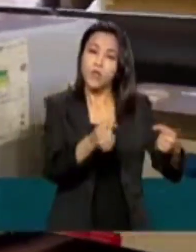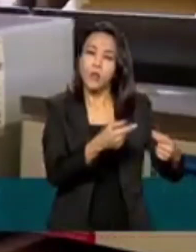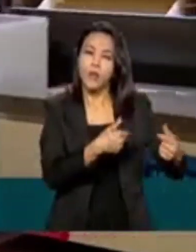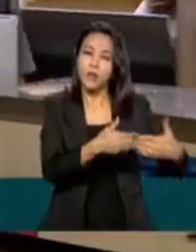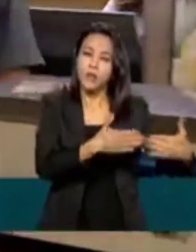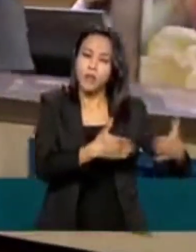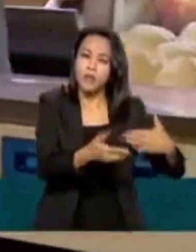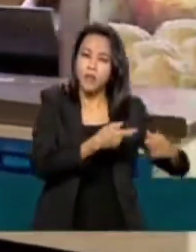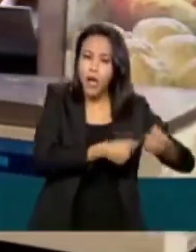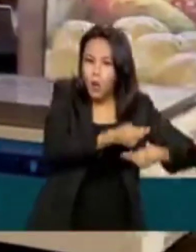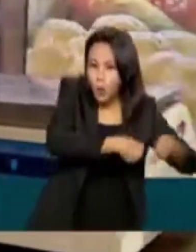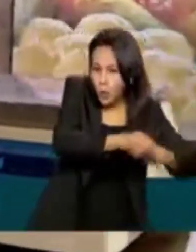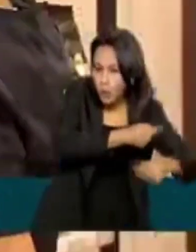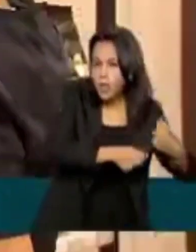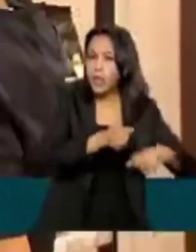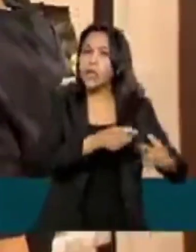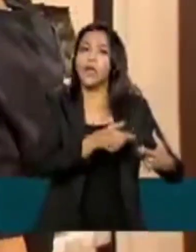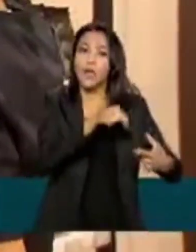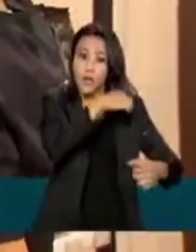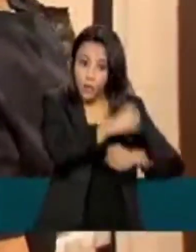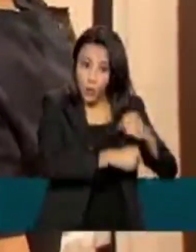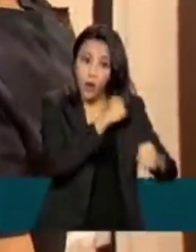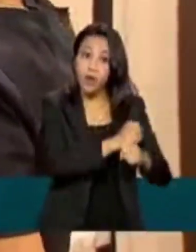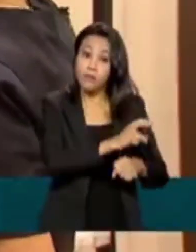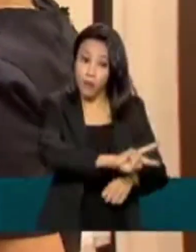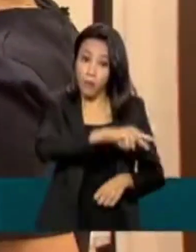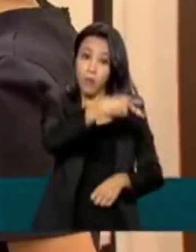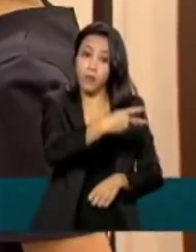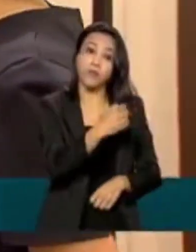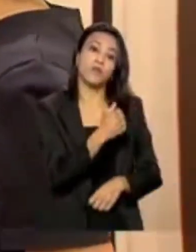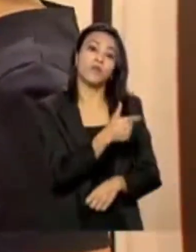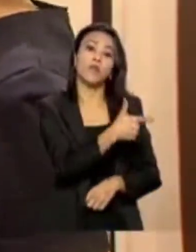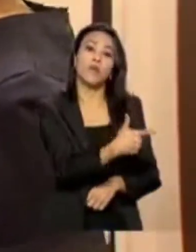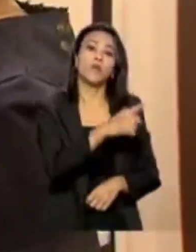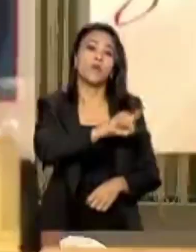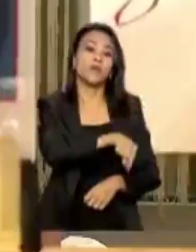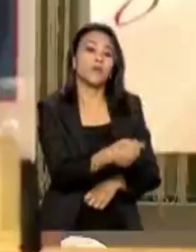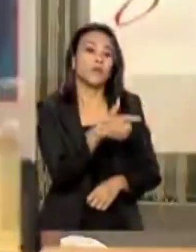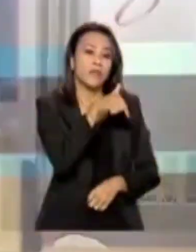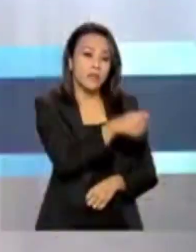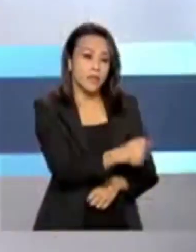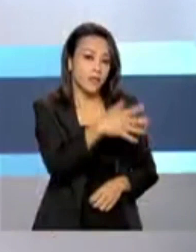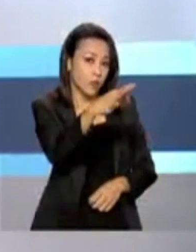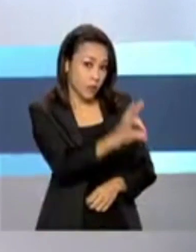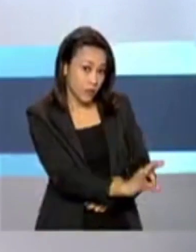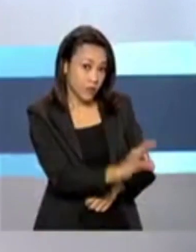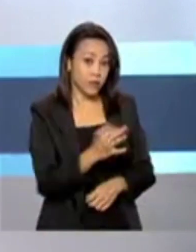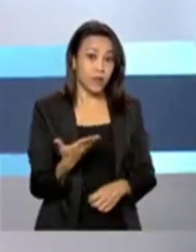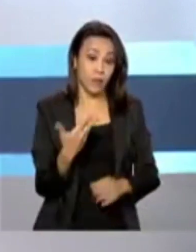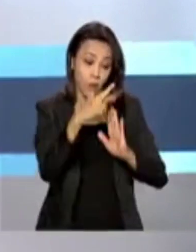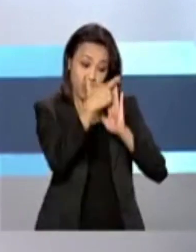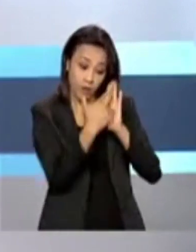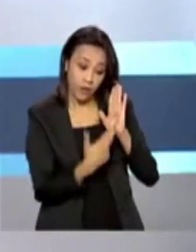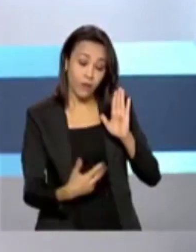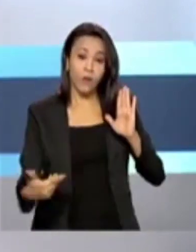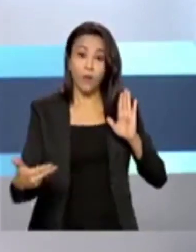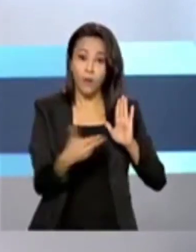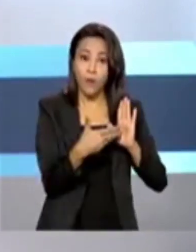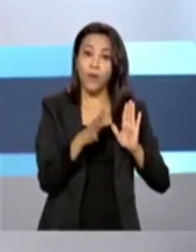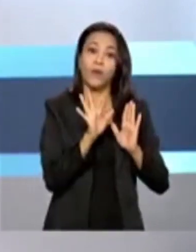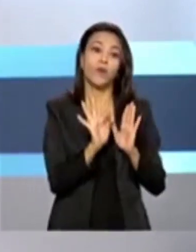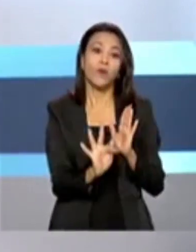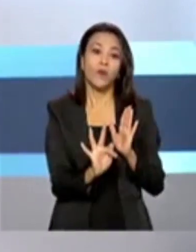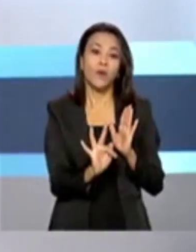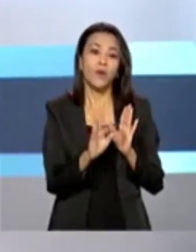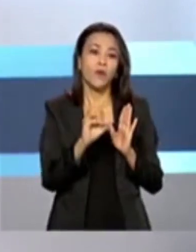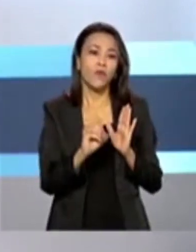estimativa é que o ano feche com aumento de 2,7%. O Boletim Focus é um relatório semanal